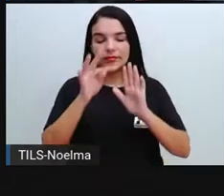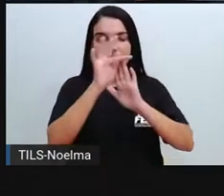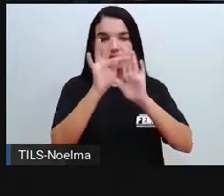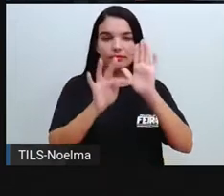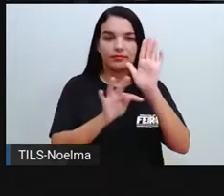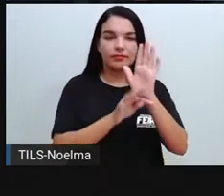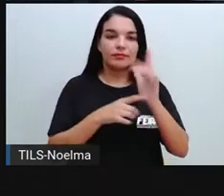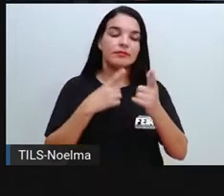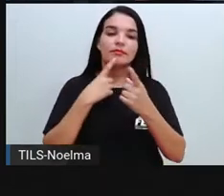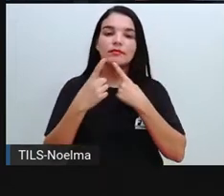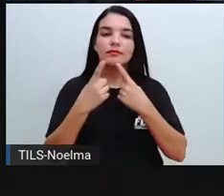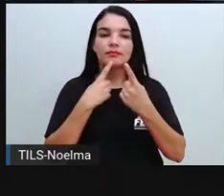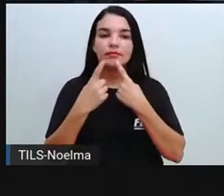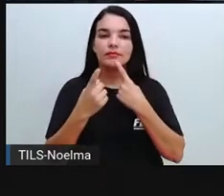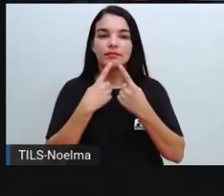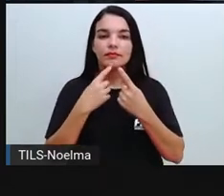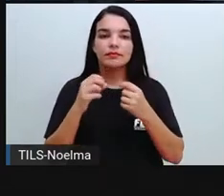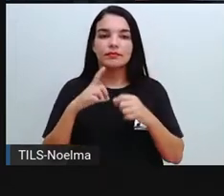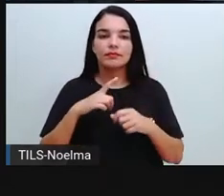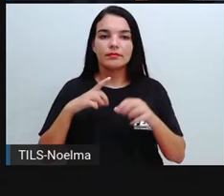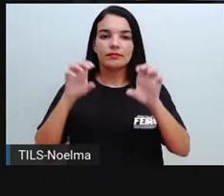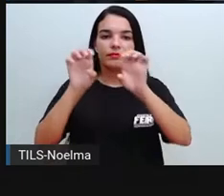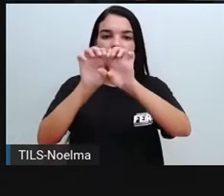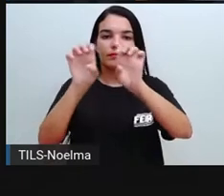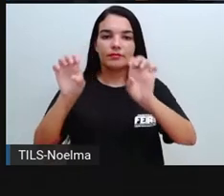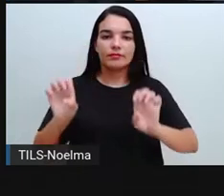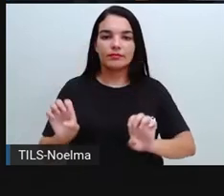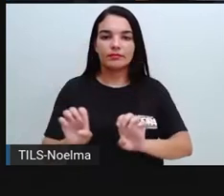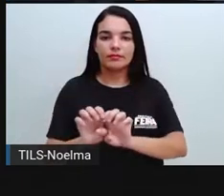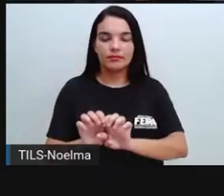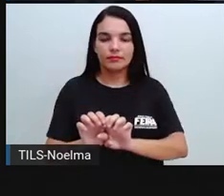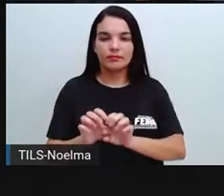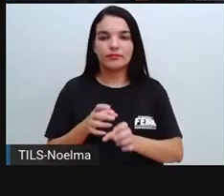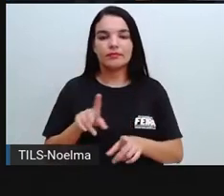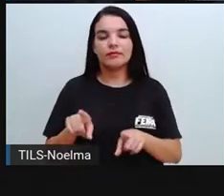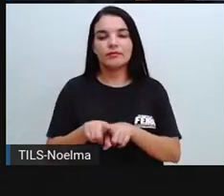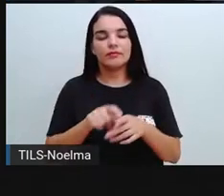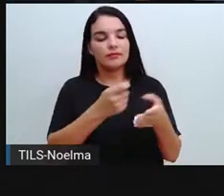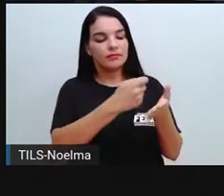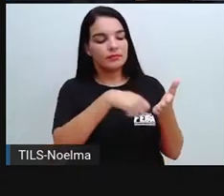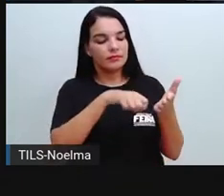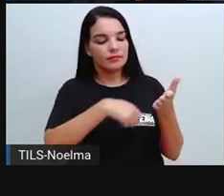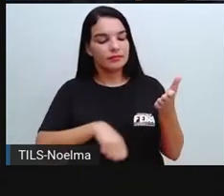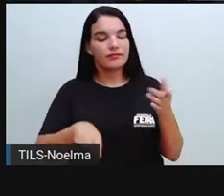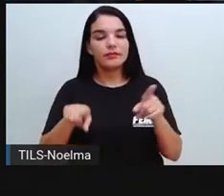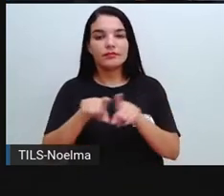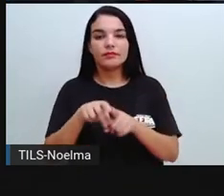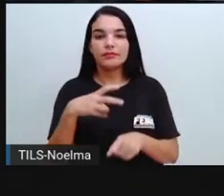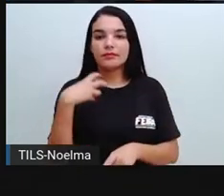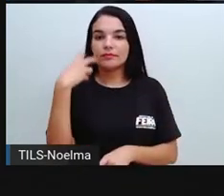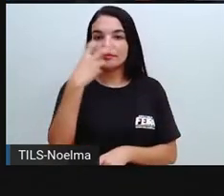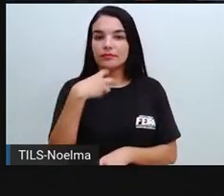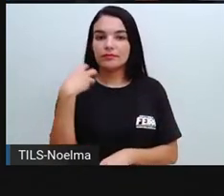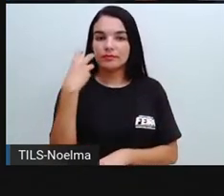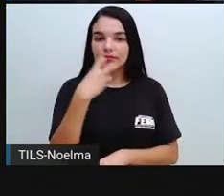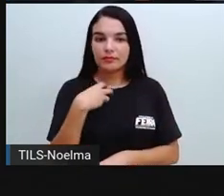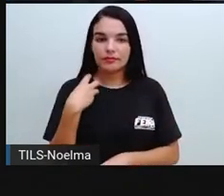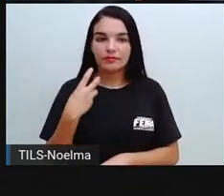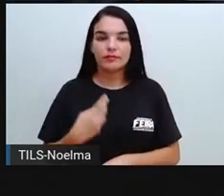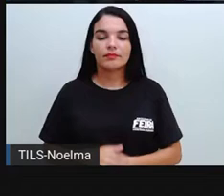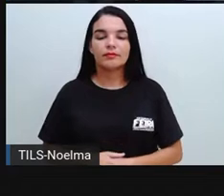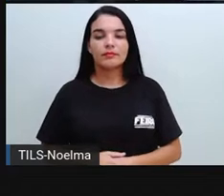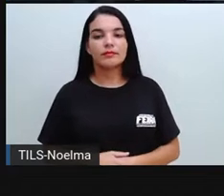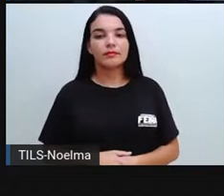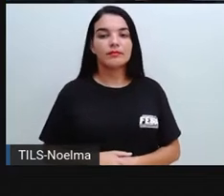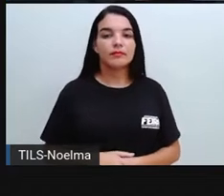entrevista, ele é estruturado, ele é escrito e oralizado. Porque a gente também observa que a